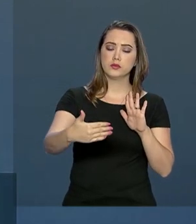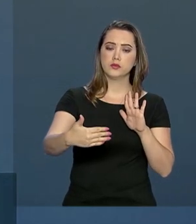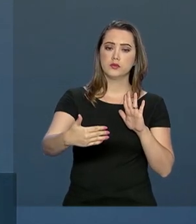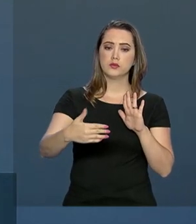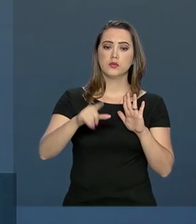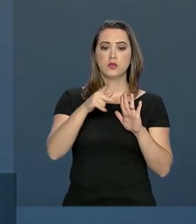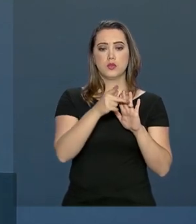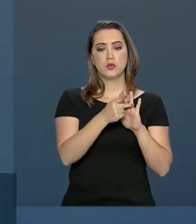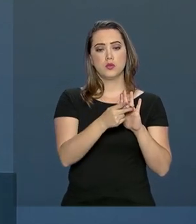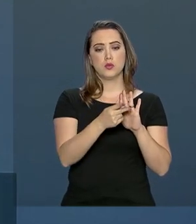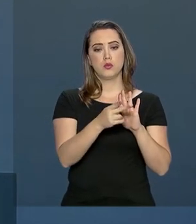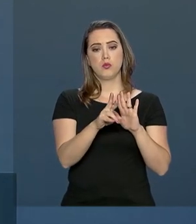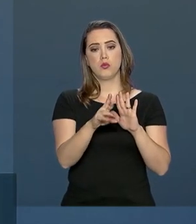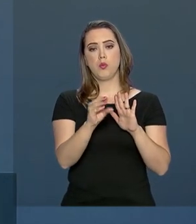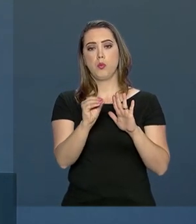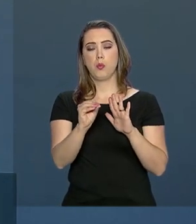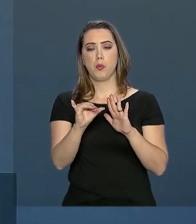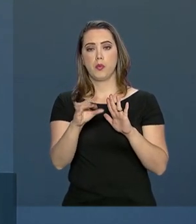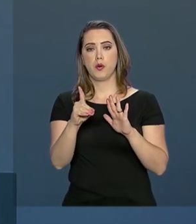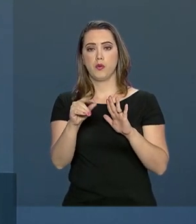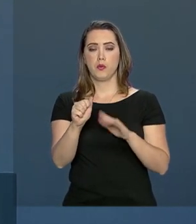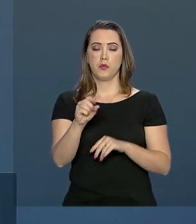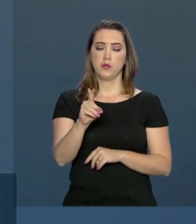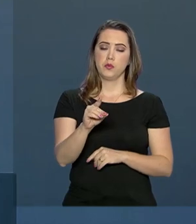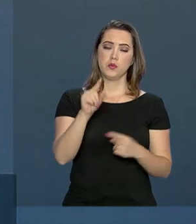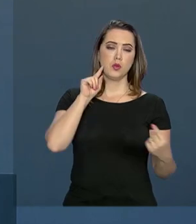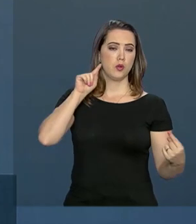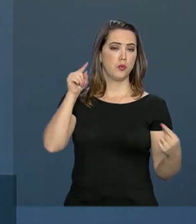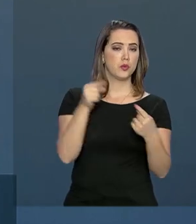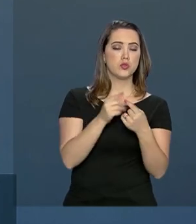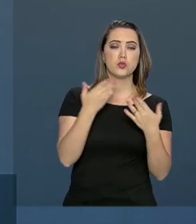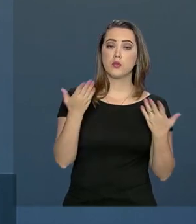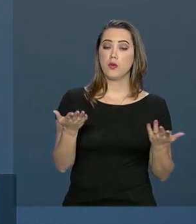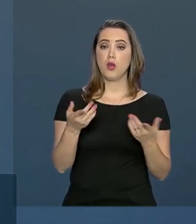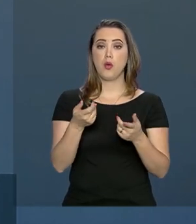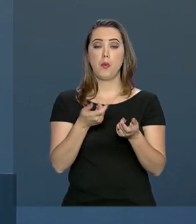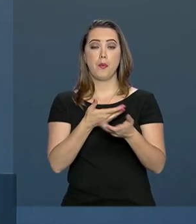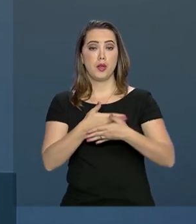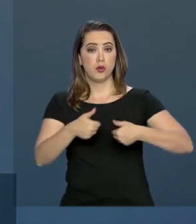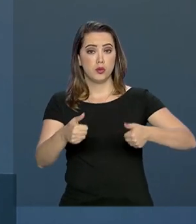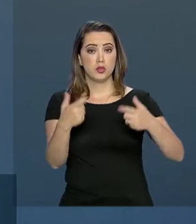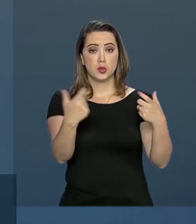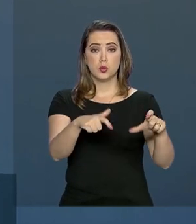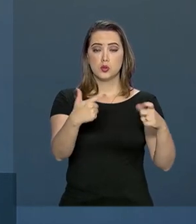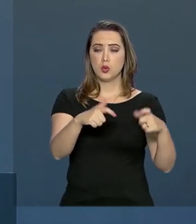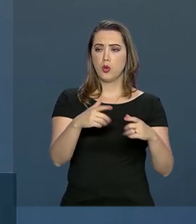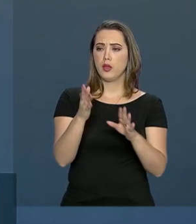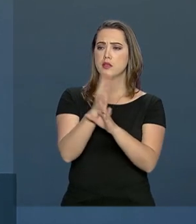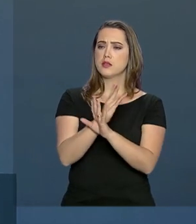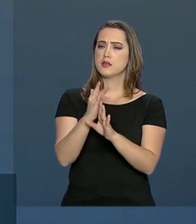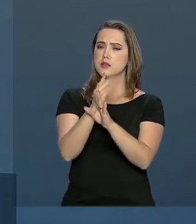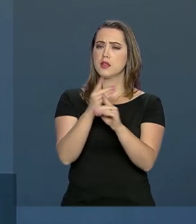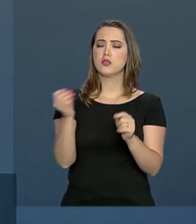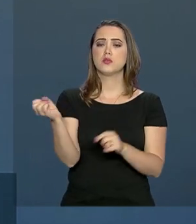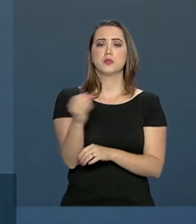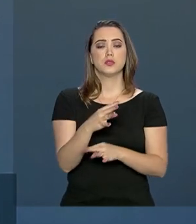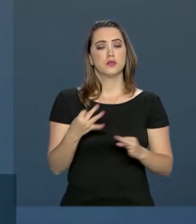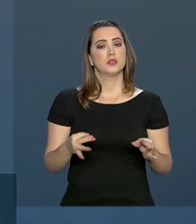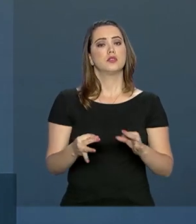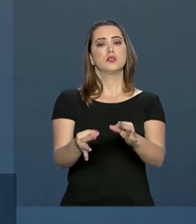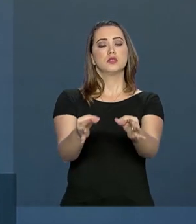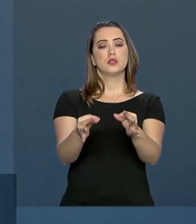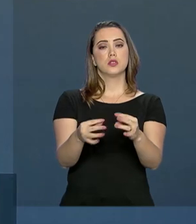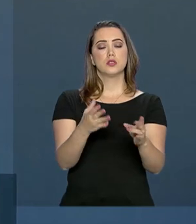O ProCidades tem como objetivo a reabilitação urbana e a modernização tecnológica urbana, cidades